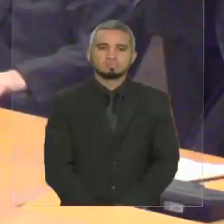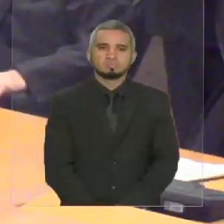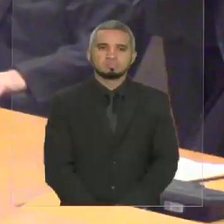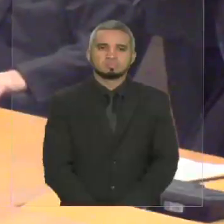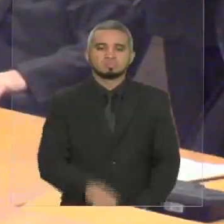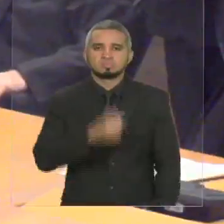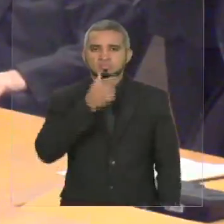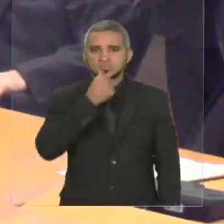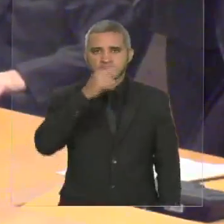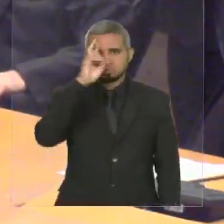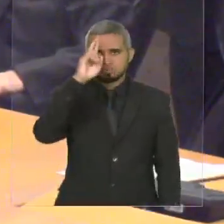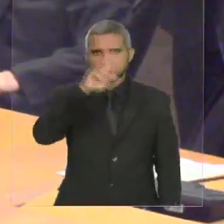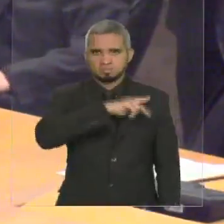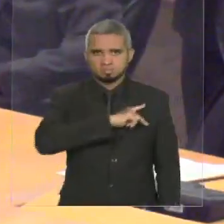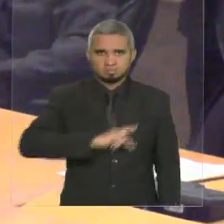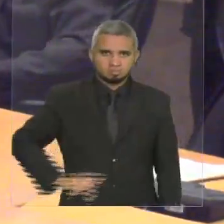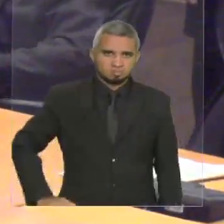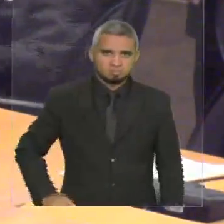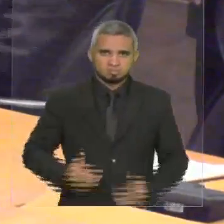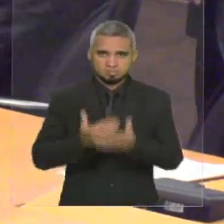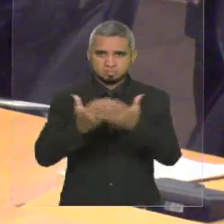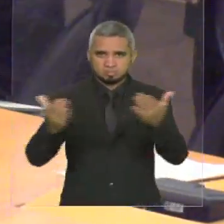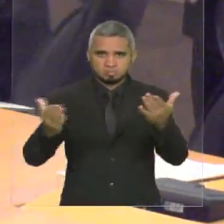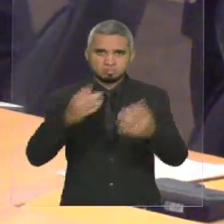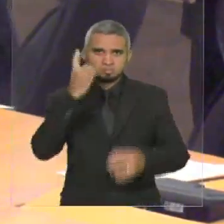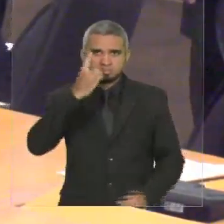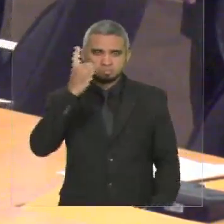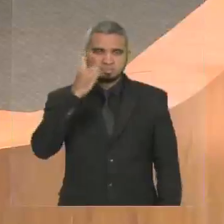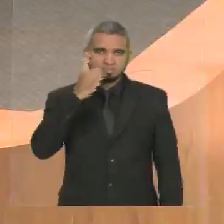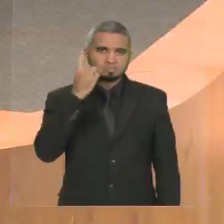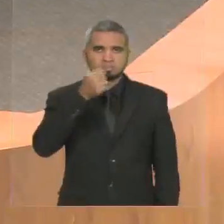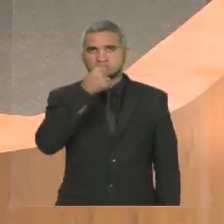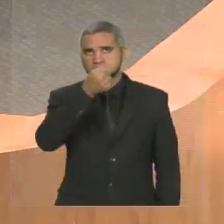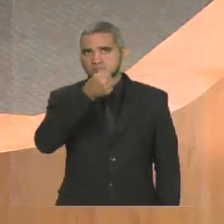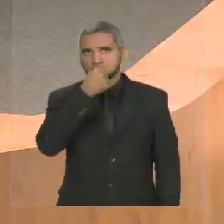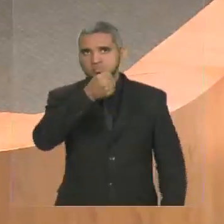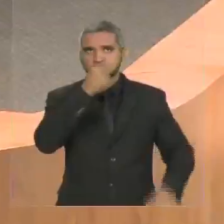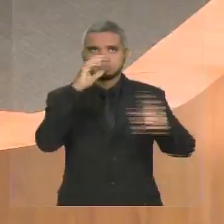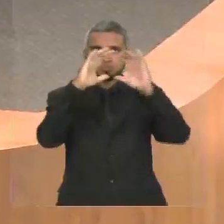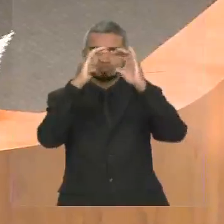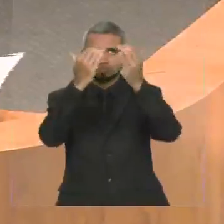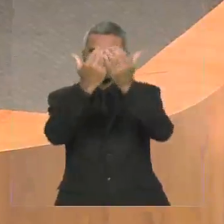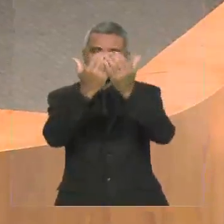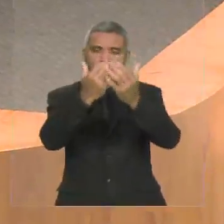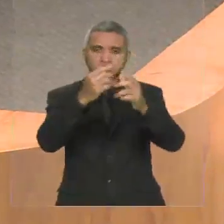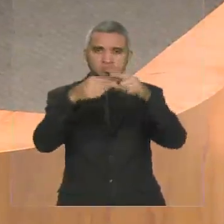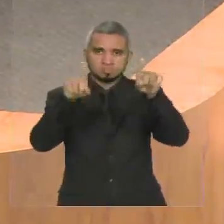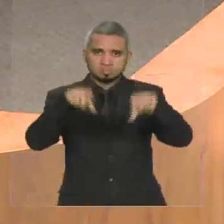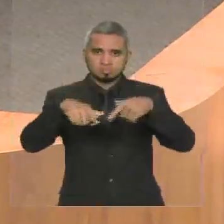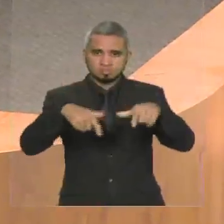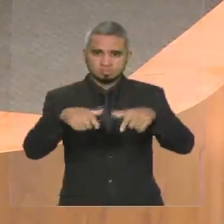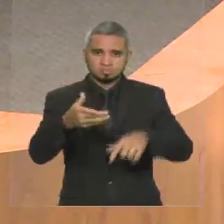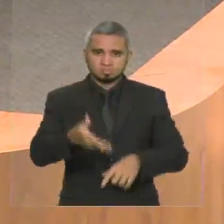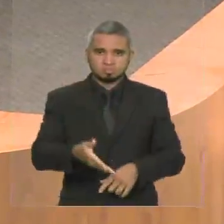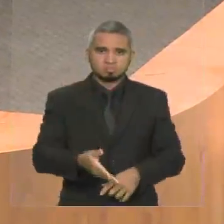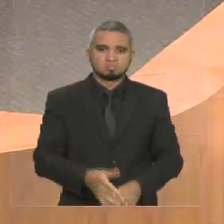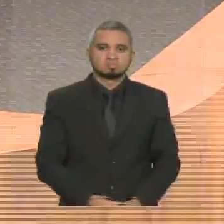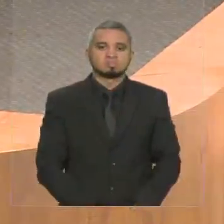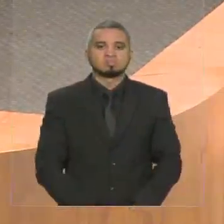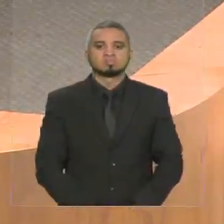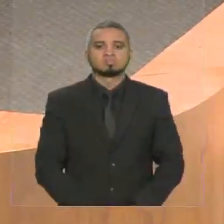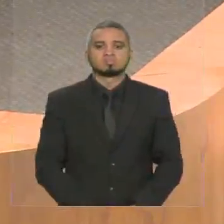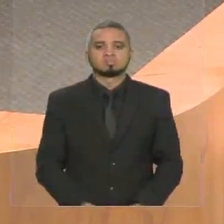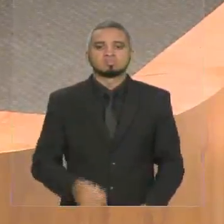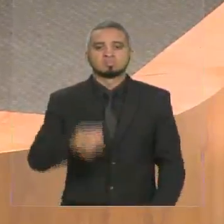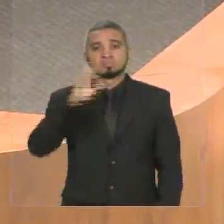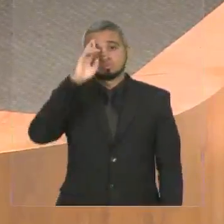Senhor presidente, colegas parlamentares, imprensa, galeria, servidores. Senhor presidente, amanhã nós teremos uma